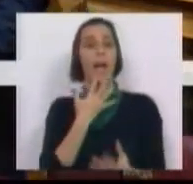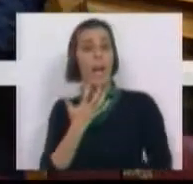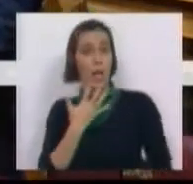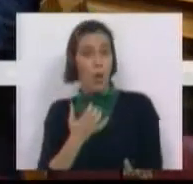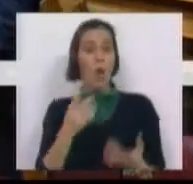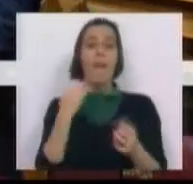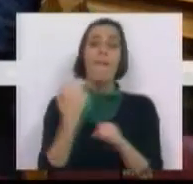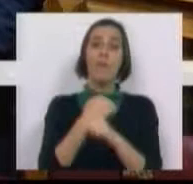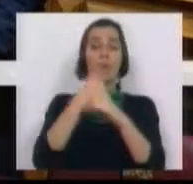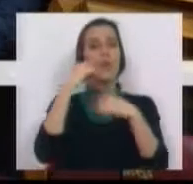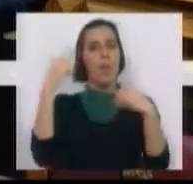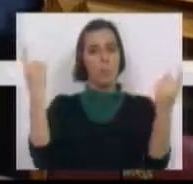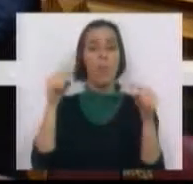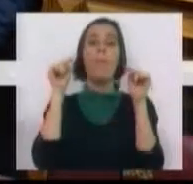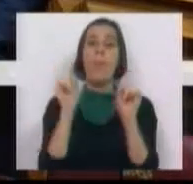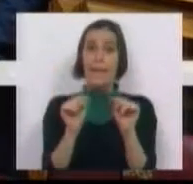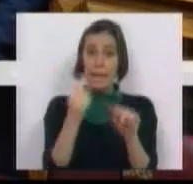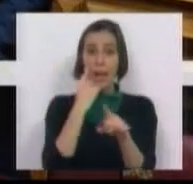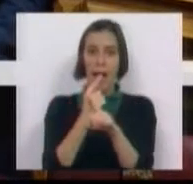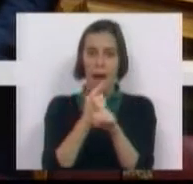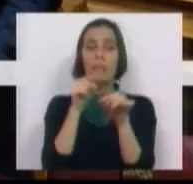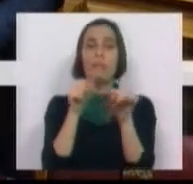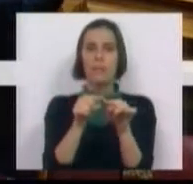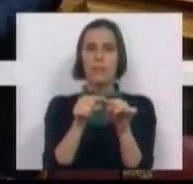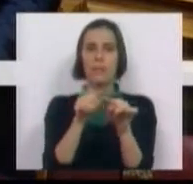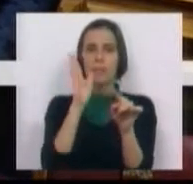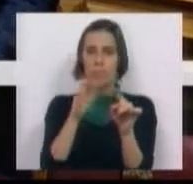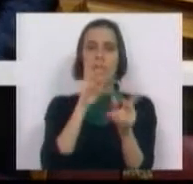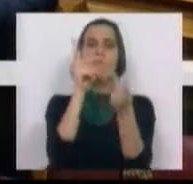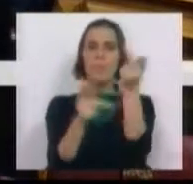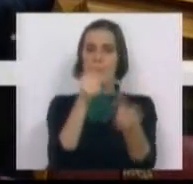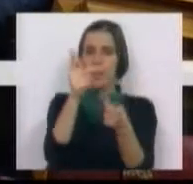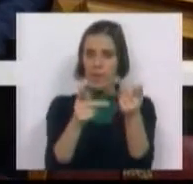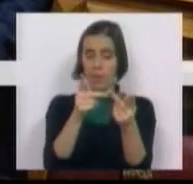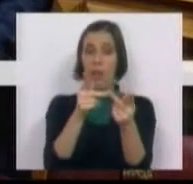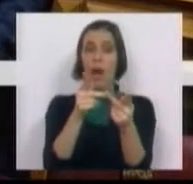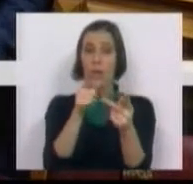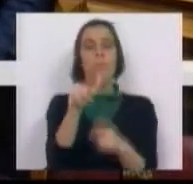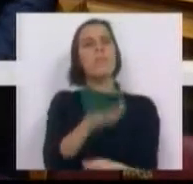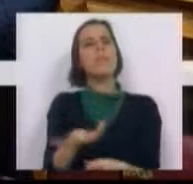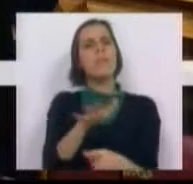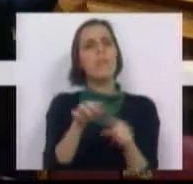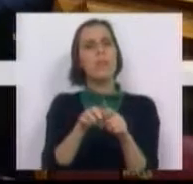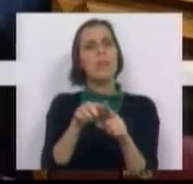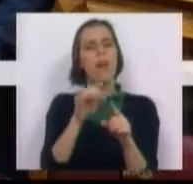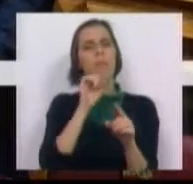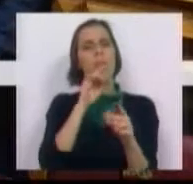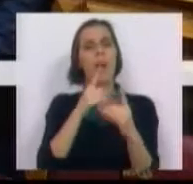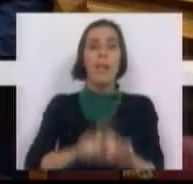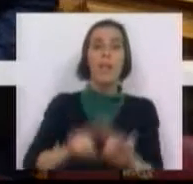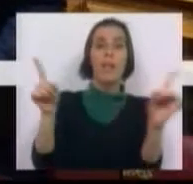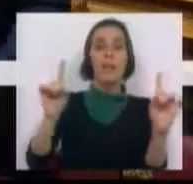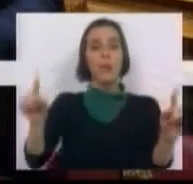rigor, à função pública, esses têm que ser avaliados e colocados numa situação em que os permita